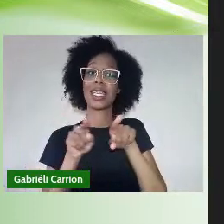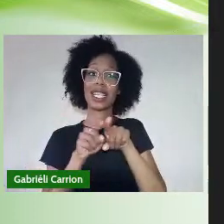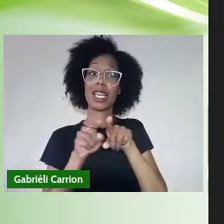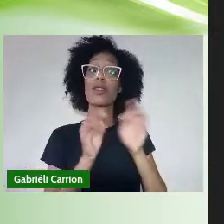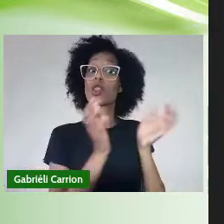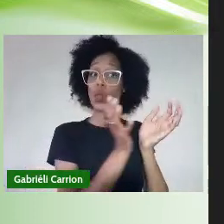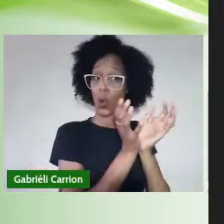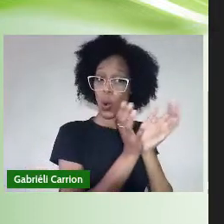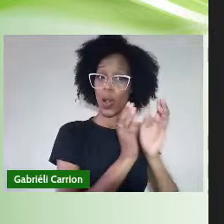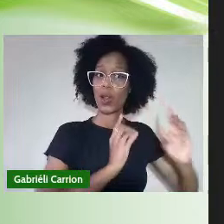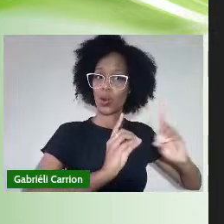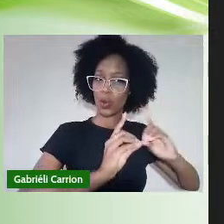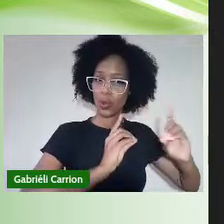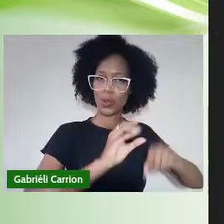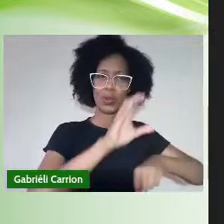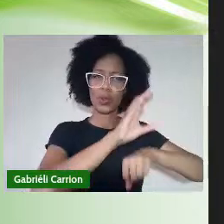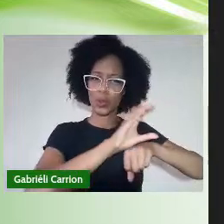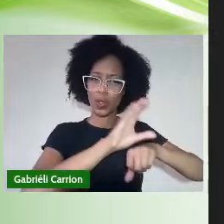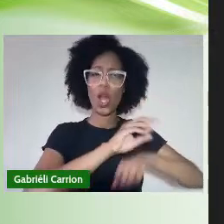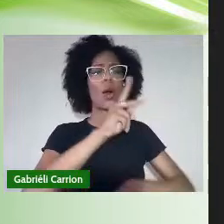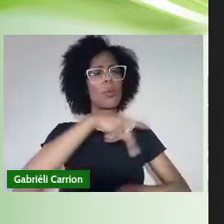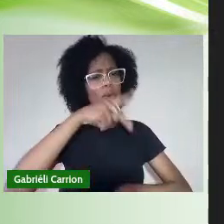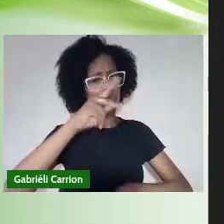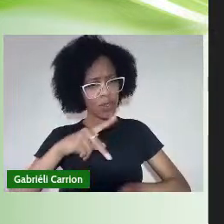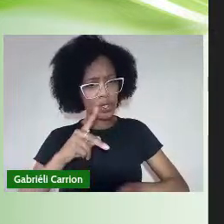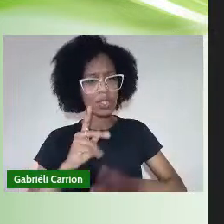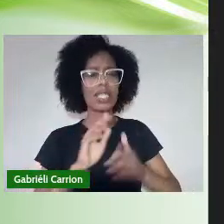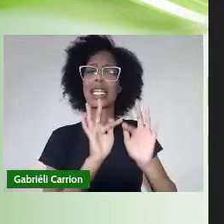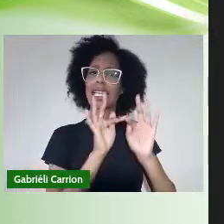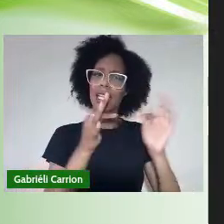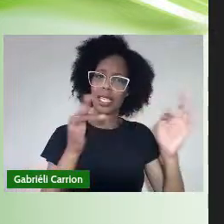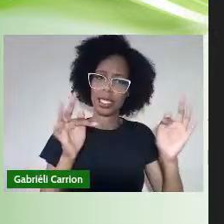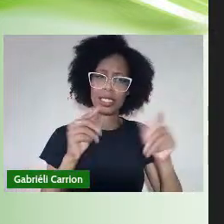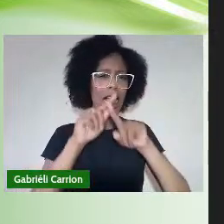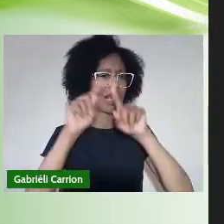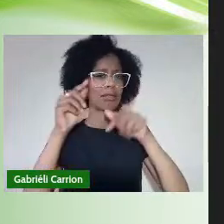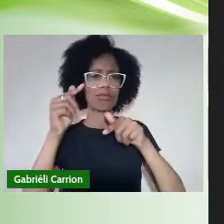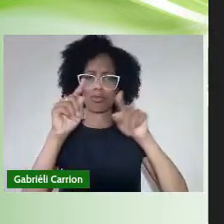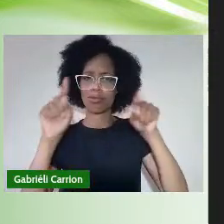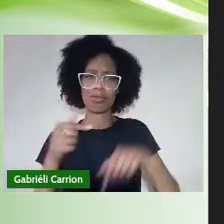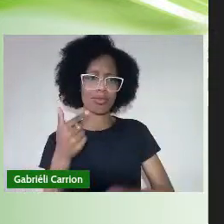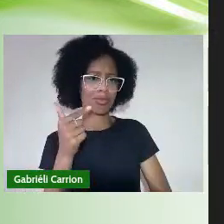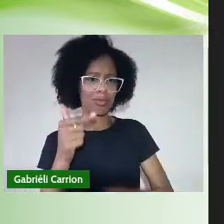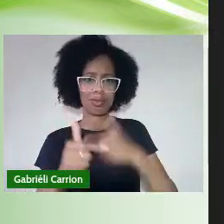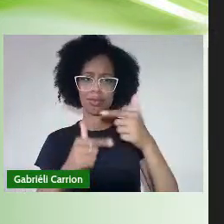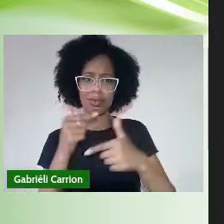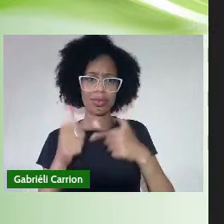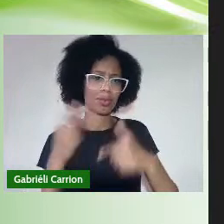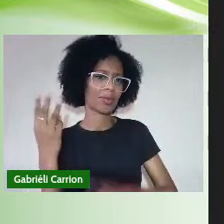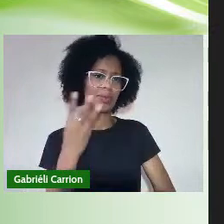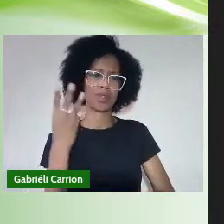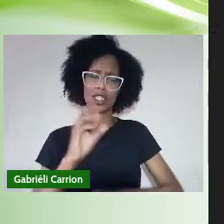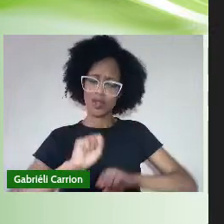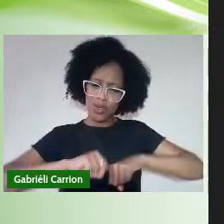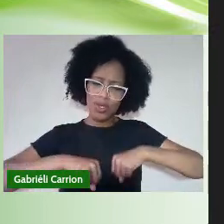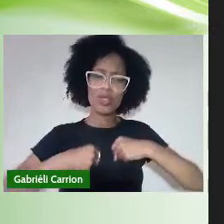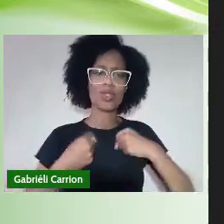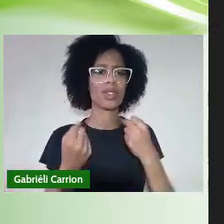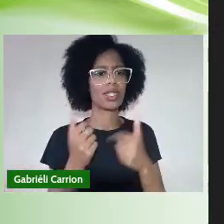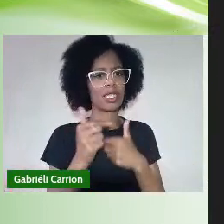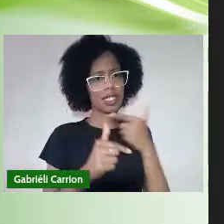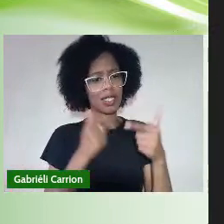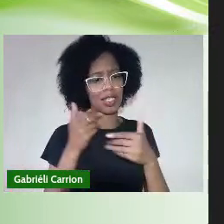curso Professores E técnicos Terceirizados Que trabalham Com muita Dedicação Na construção E